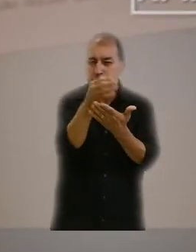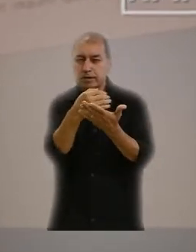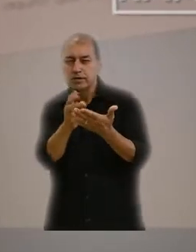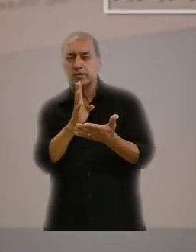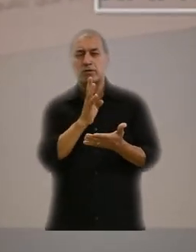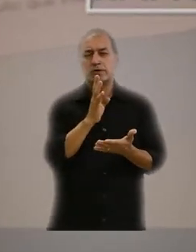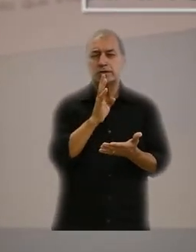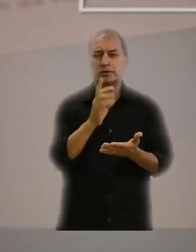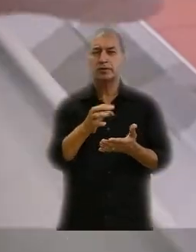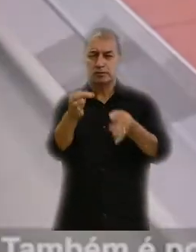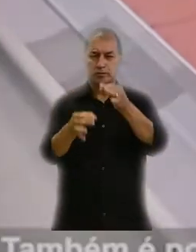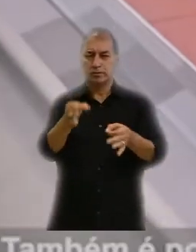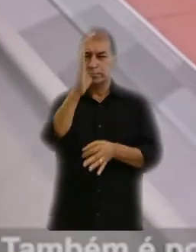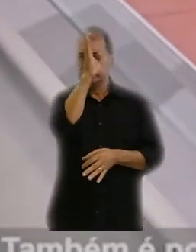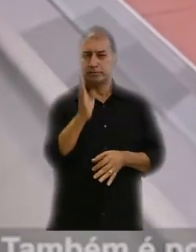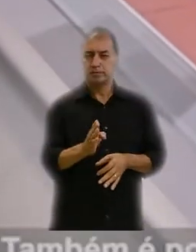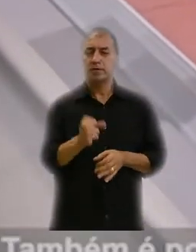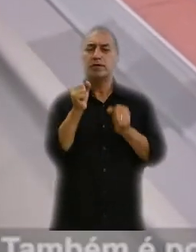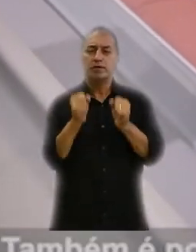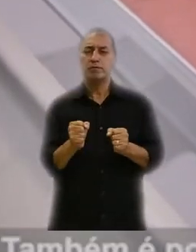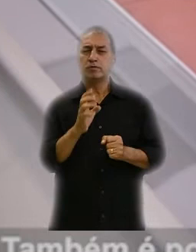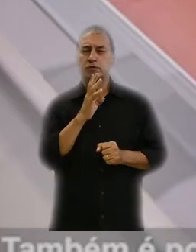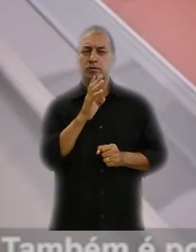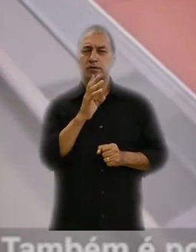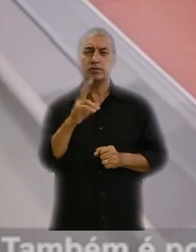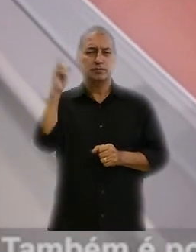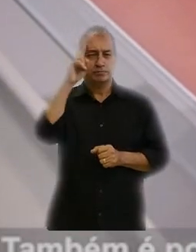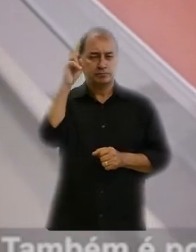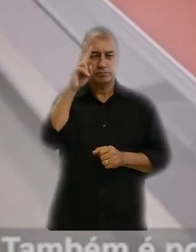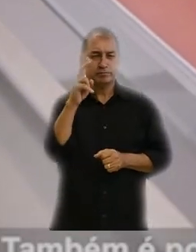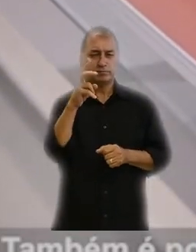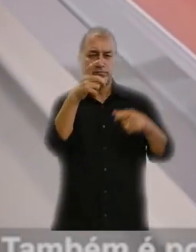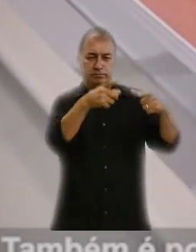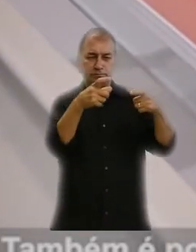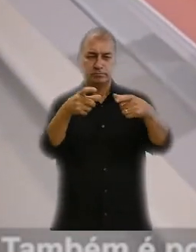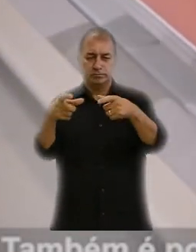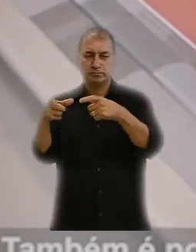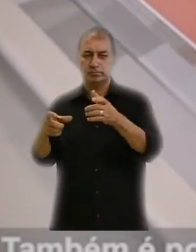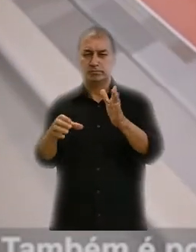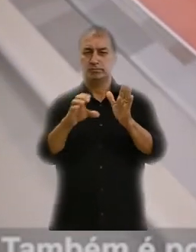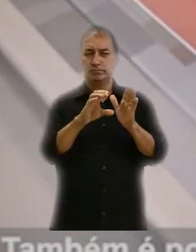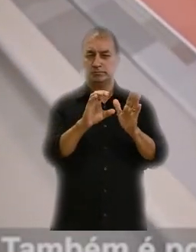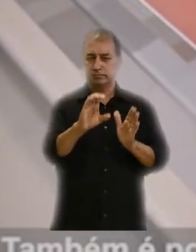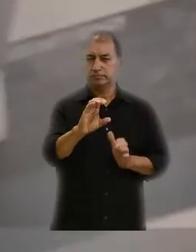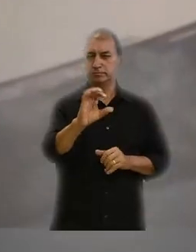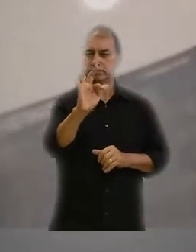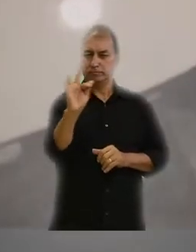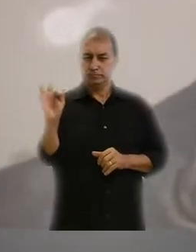judiciárias brasileiras. Também é possível conhecer um pouco acerca da história de cada Constituição brasileira.